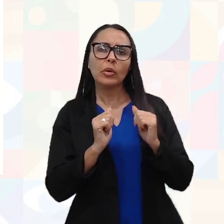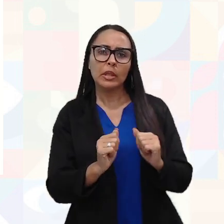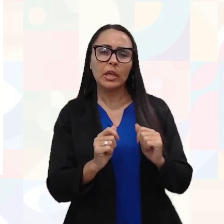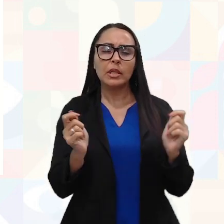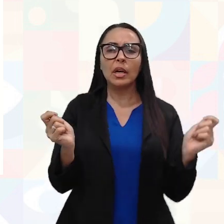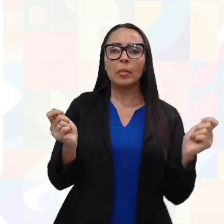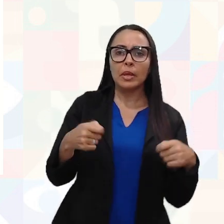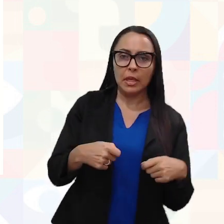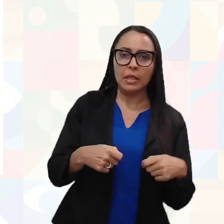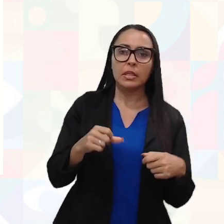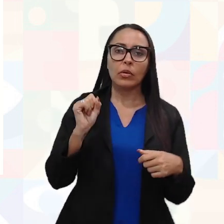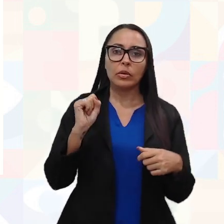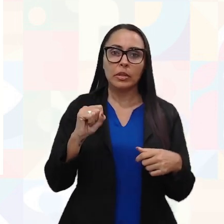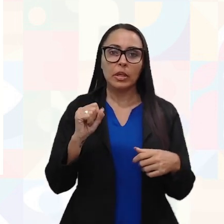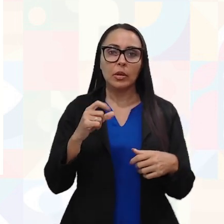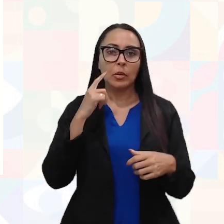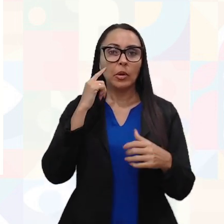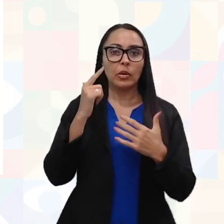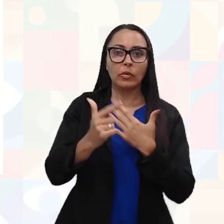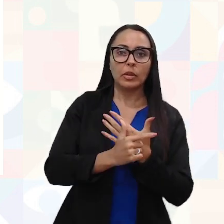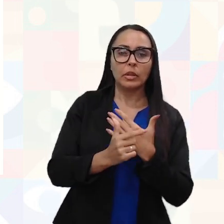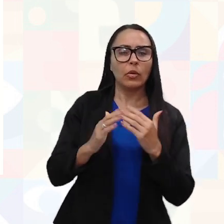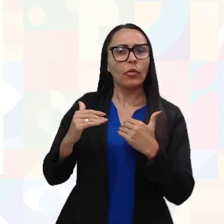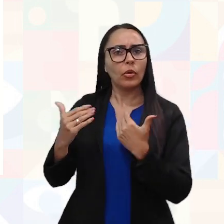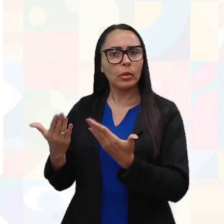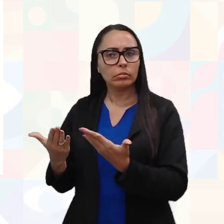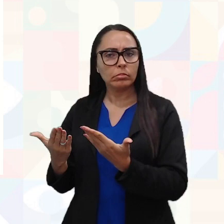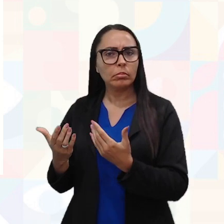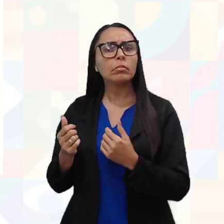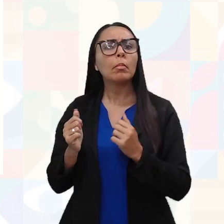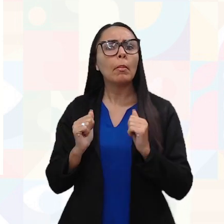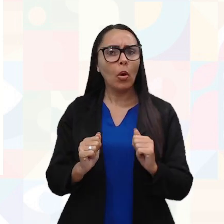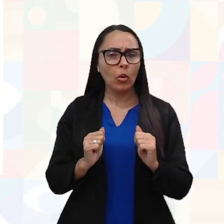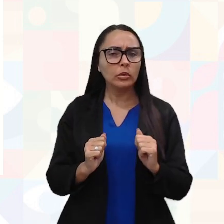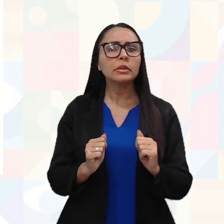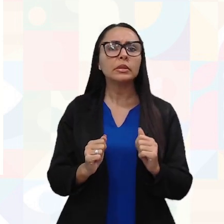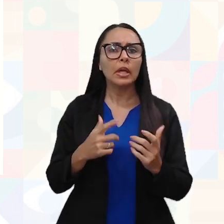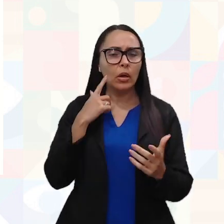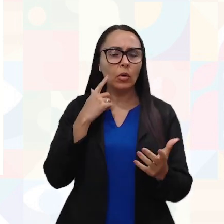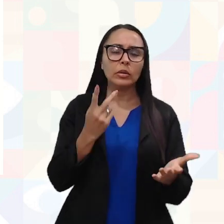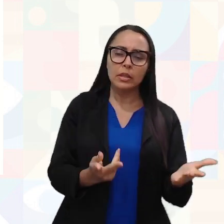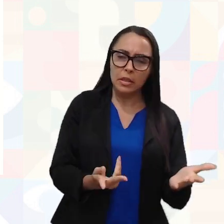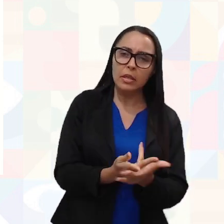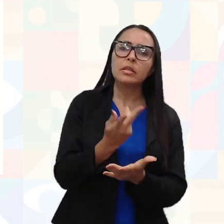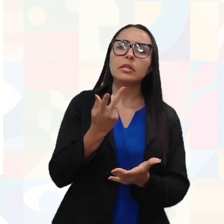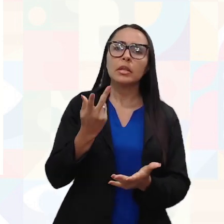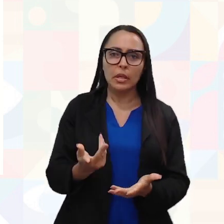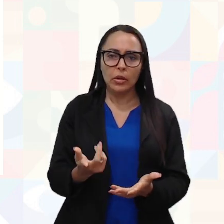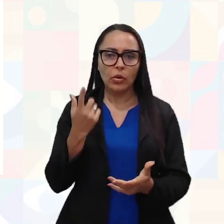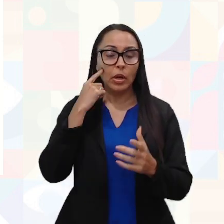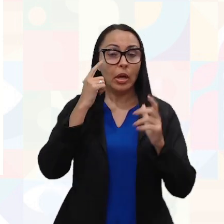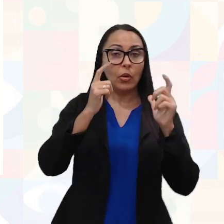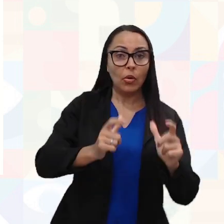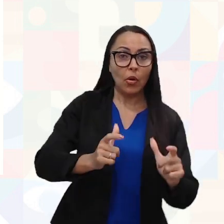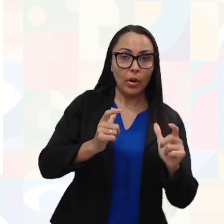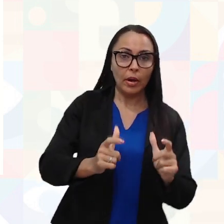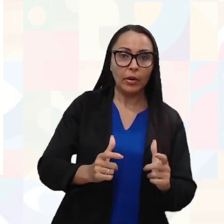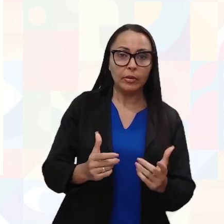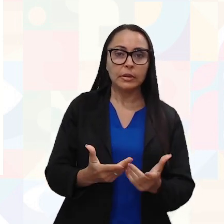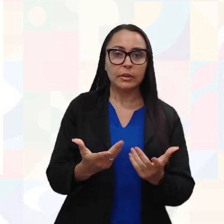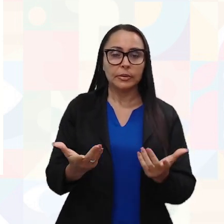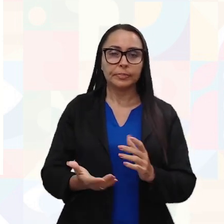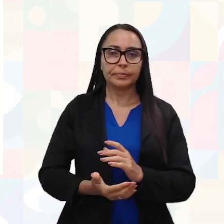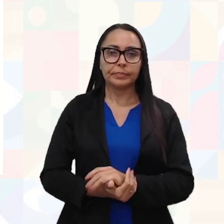capacitação para os meus funcionários fora da empresa? Poderia. Se isso acontecesse, você colocaria o local onde ela seria